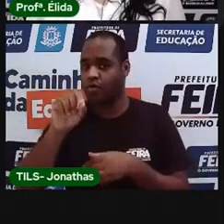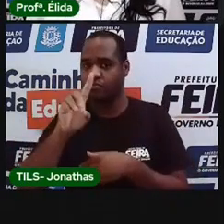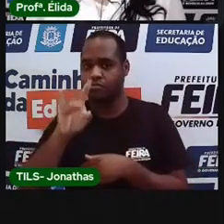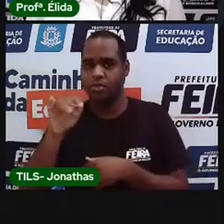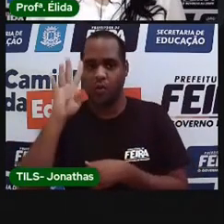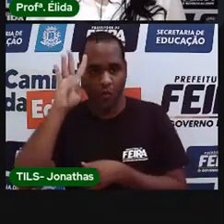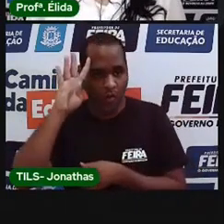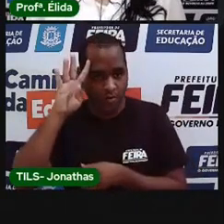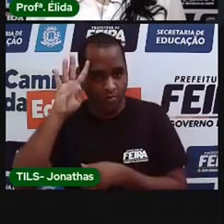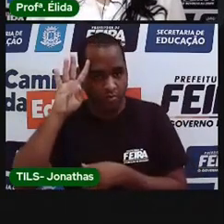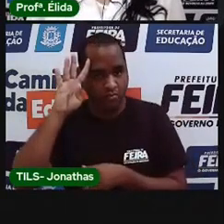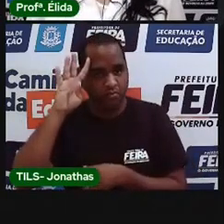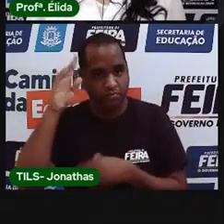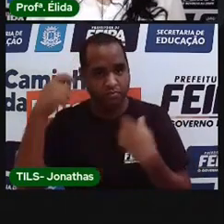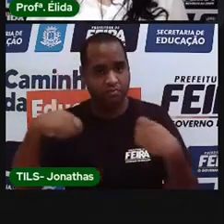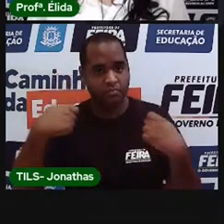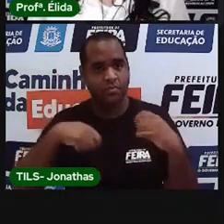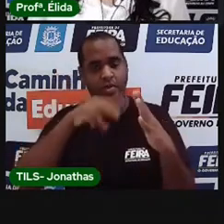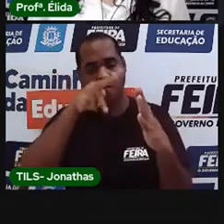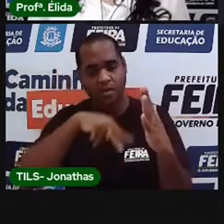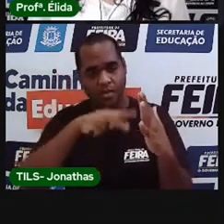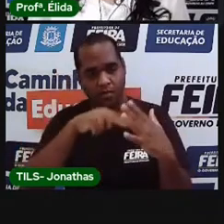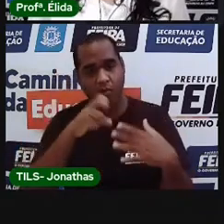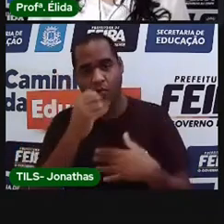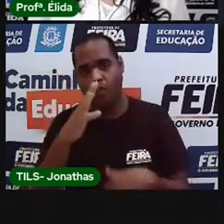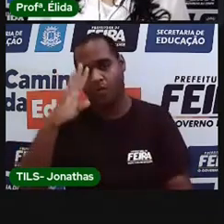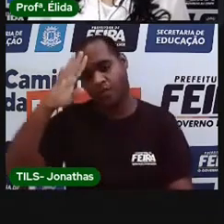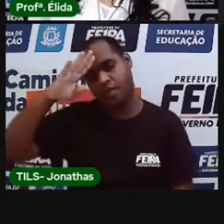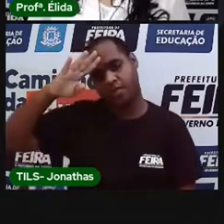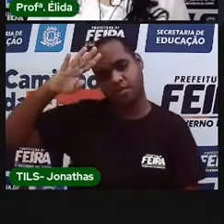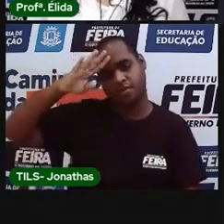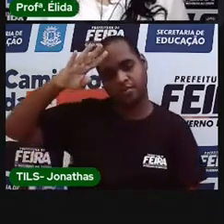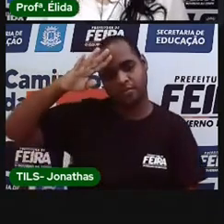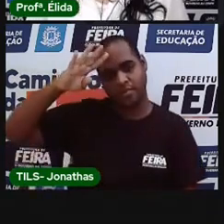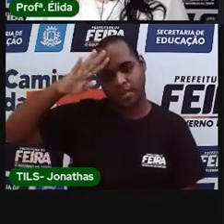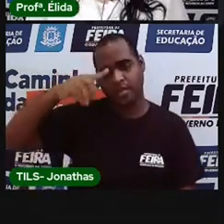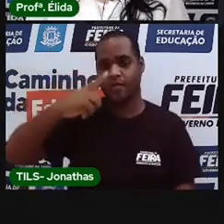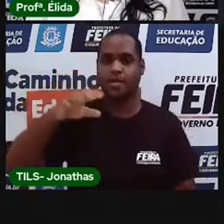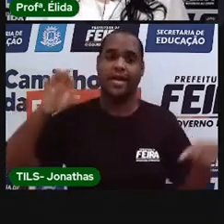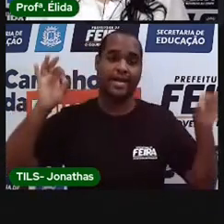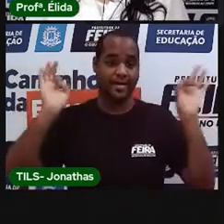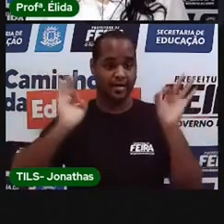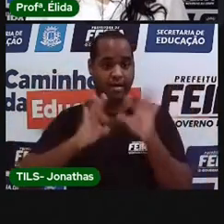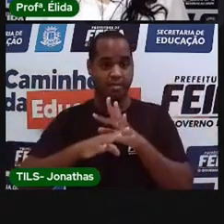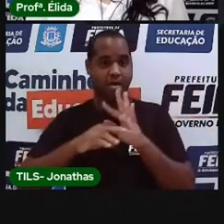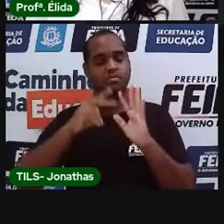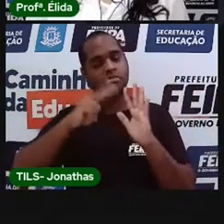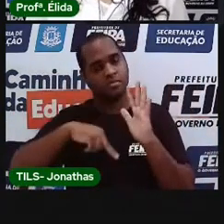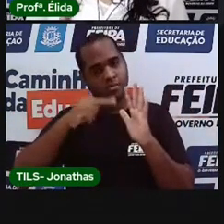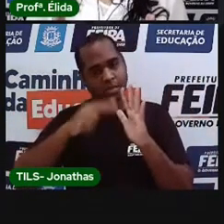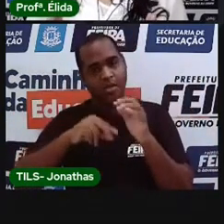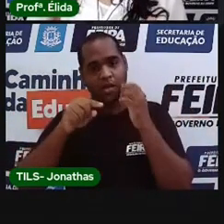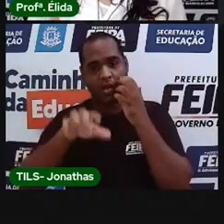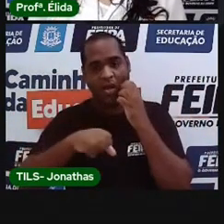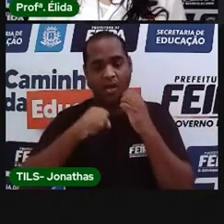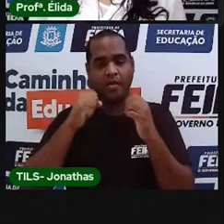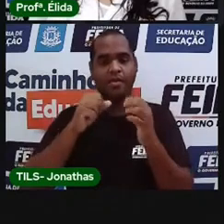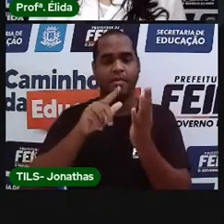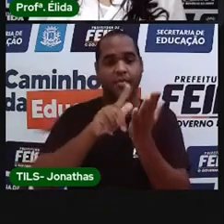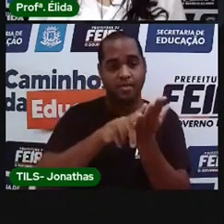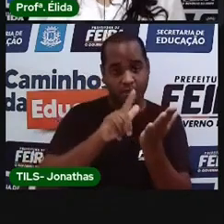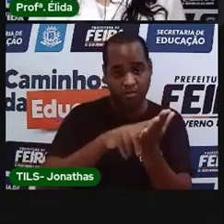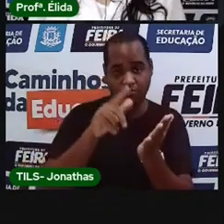de quarta-feira para fazer a sua leitura, na quarta-feira, quando terminar de ler, você vai pegar a sua